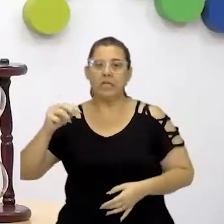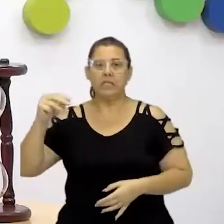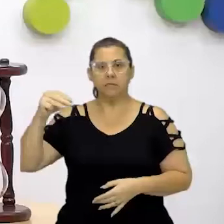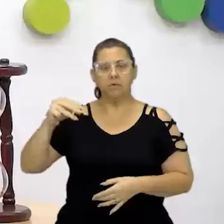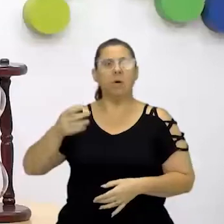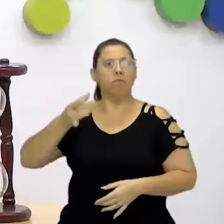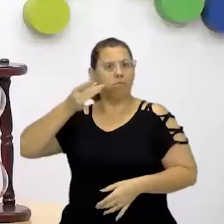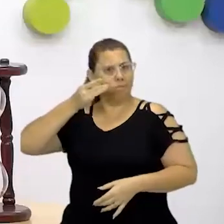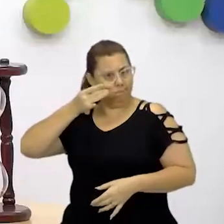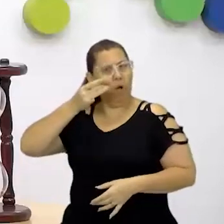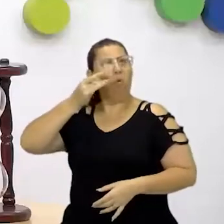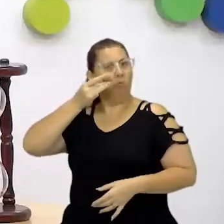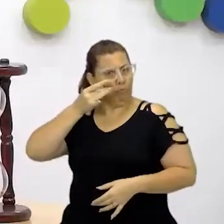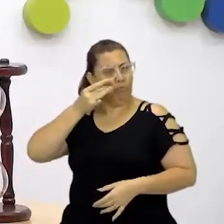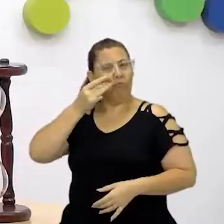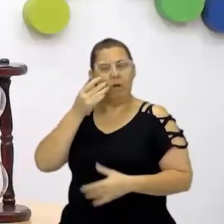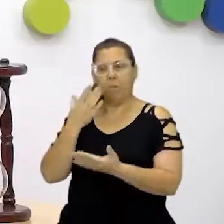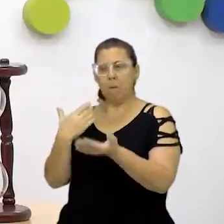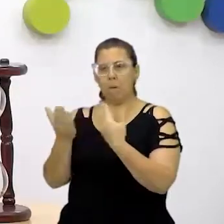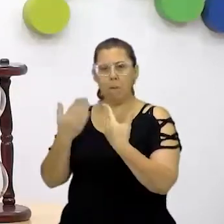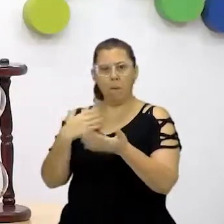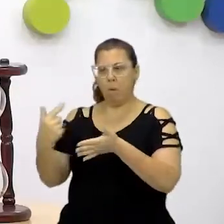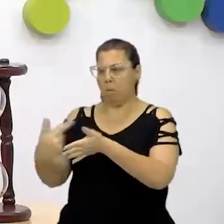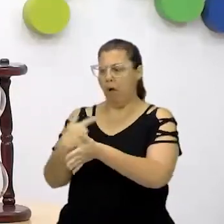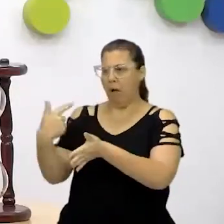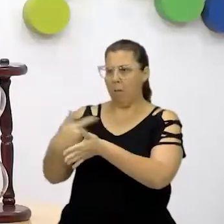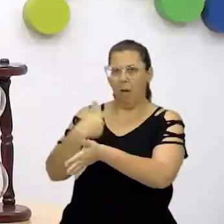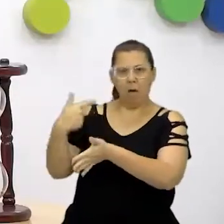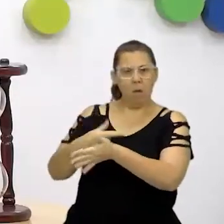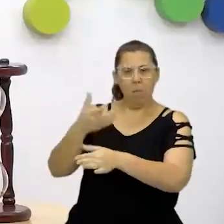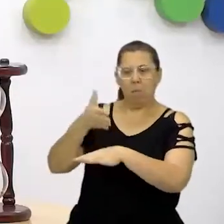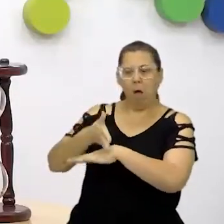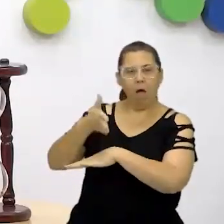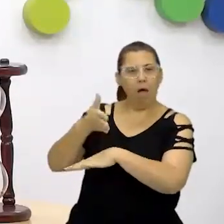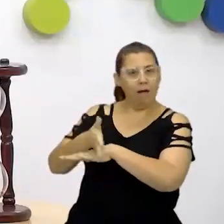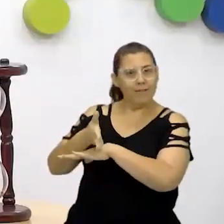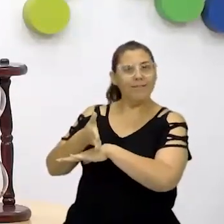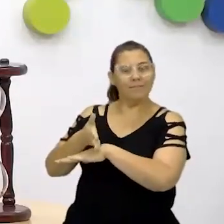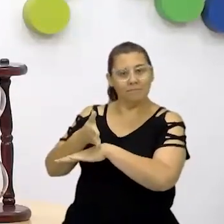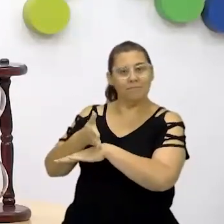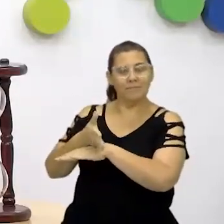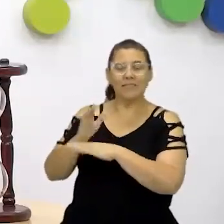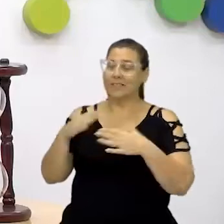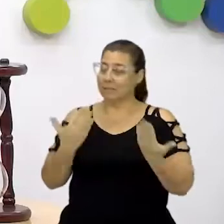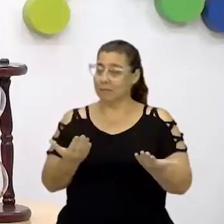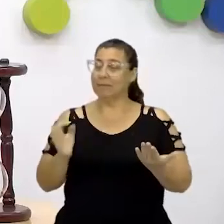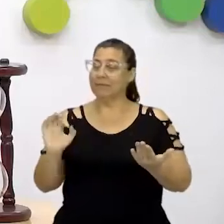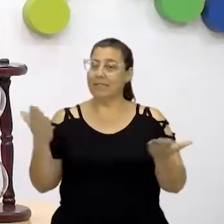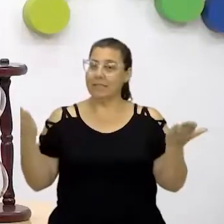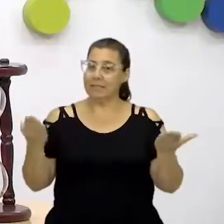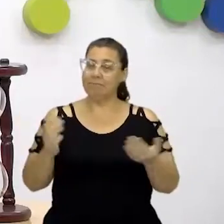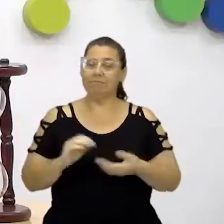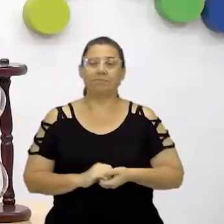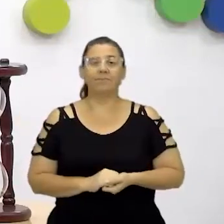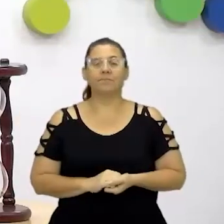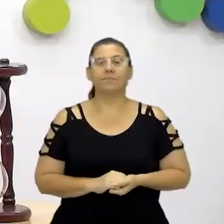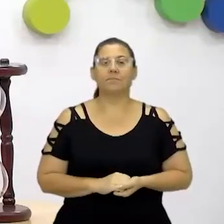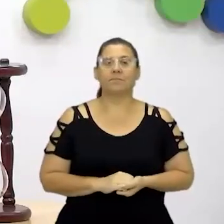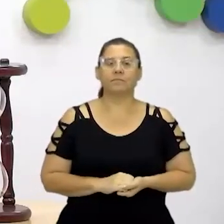estar ao vivo conosco e fazer pergunta, participar da aula. Está bem? Então, funciona assim. Olha só,